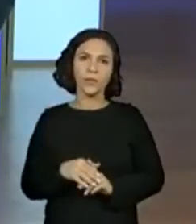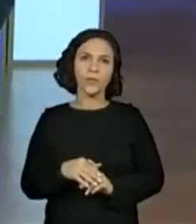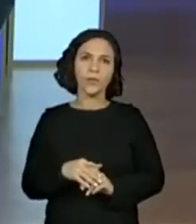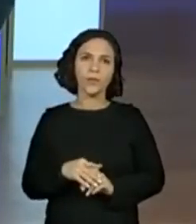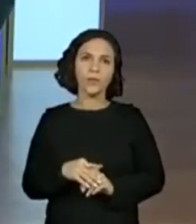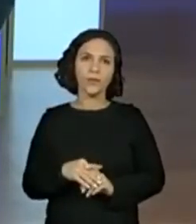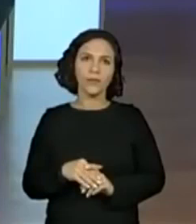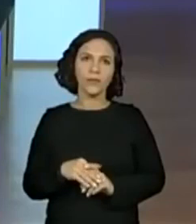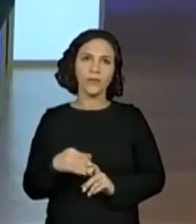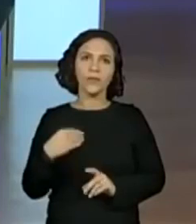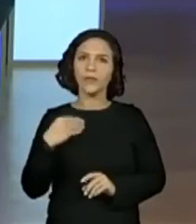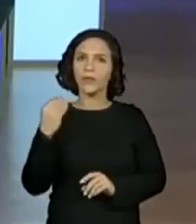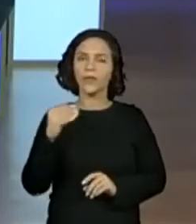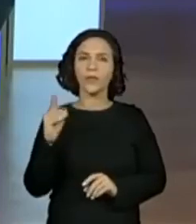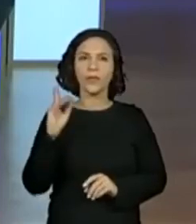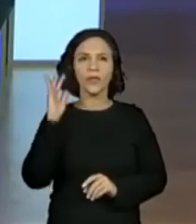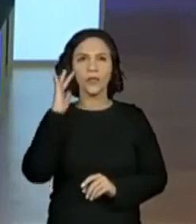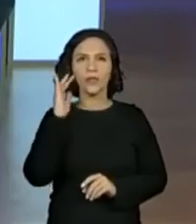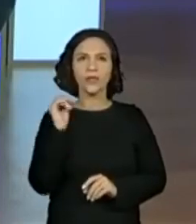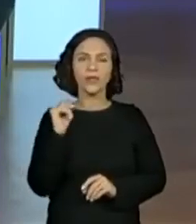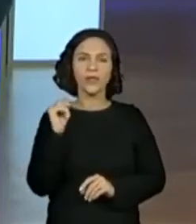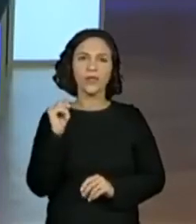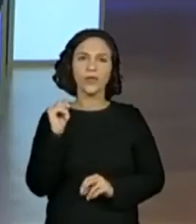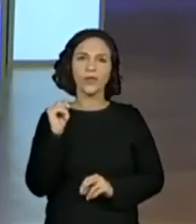Ih, eu voltei aqui. Corre, corre lá.